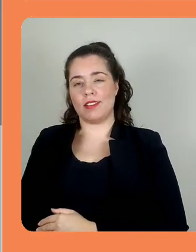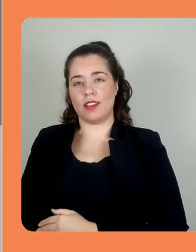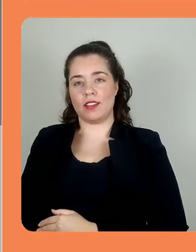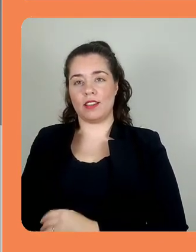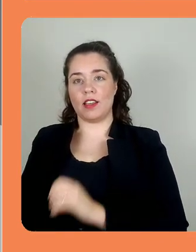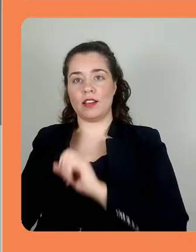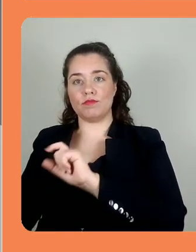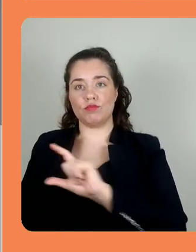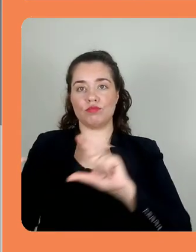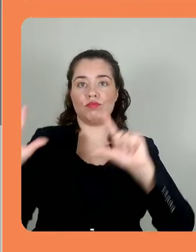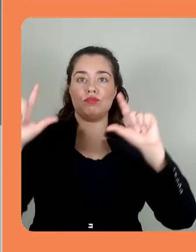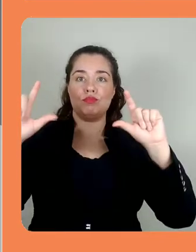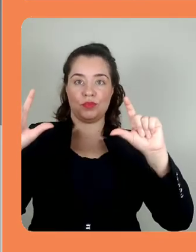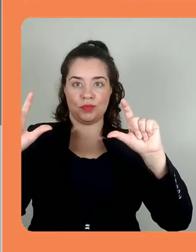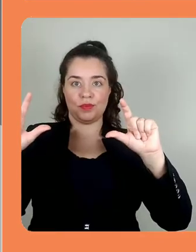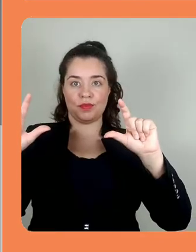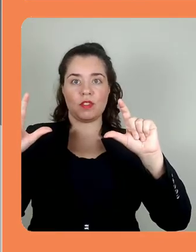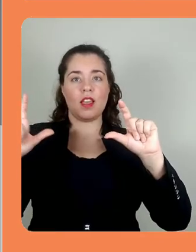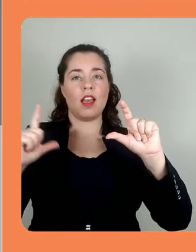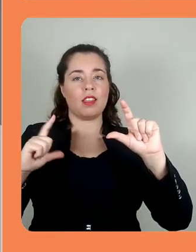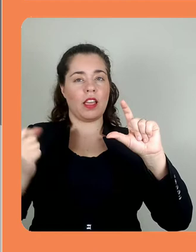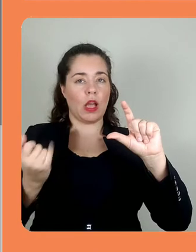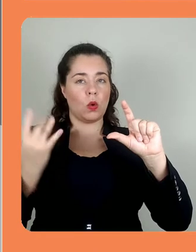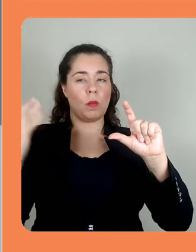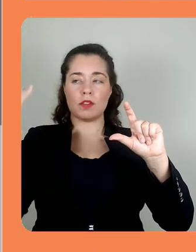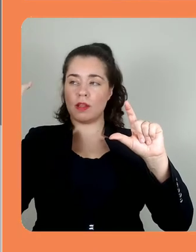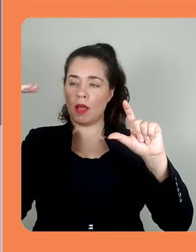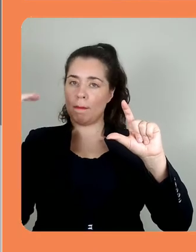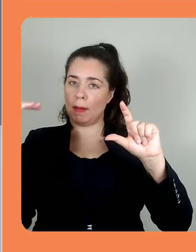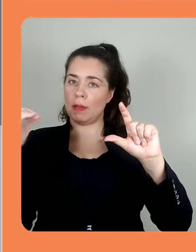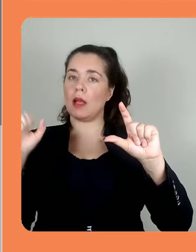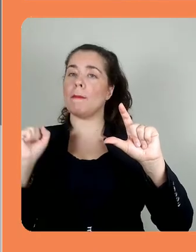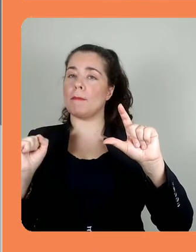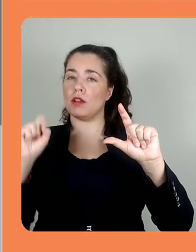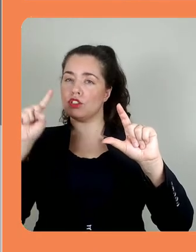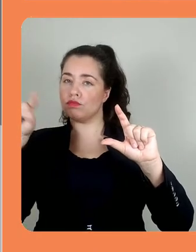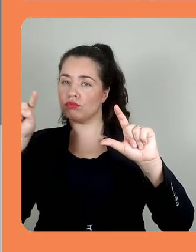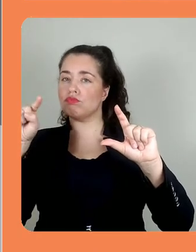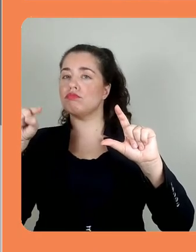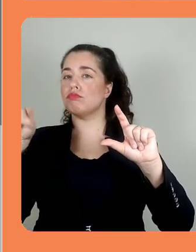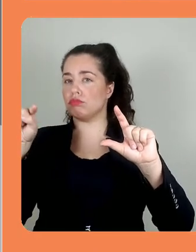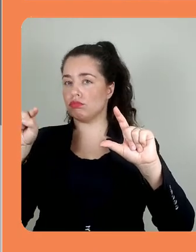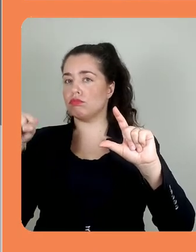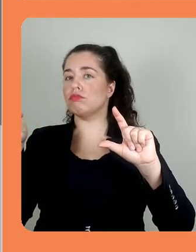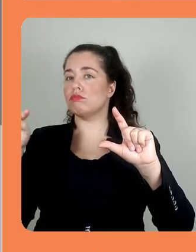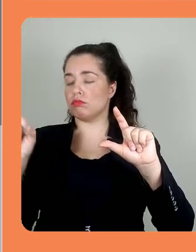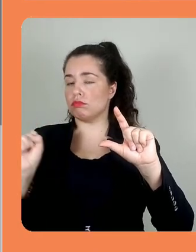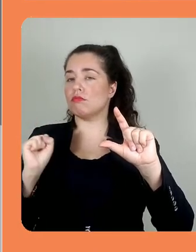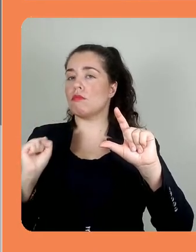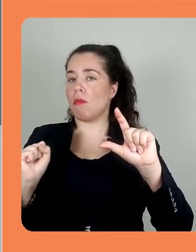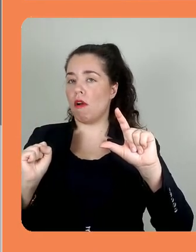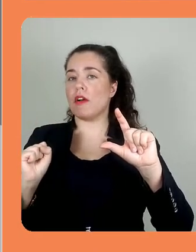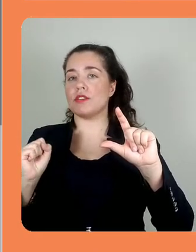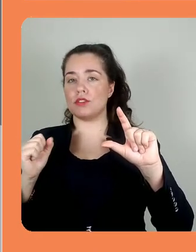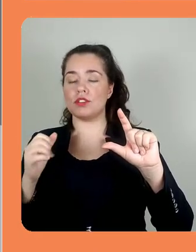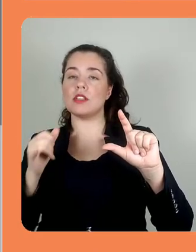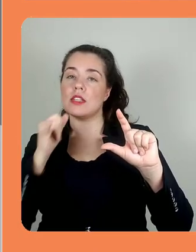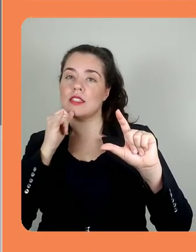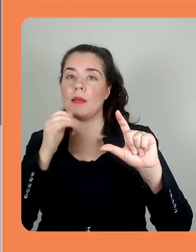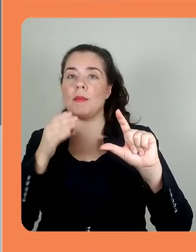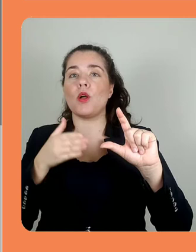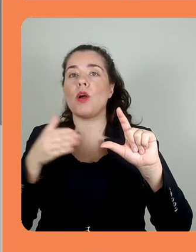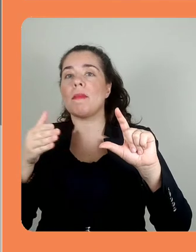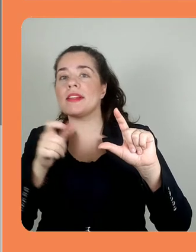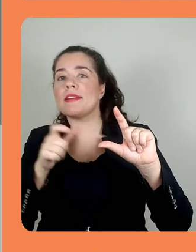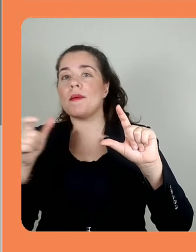Vai aparecer esta janelinha. Você tem algumas opções que você pode selecionar, né? Como marcar de